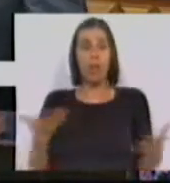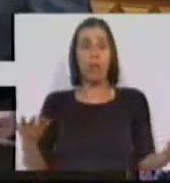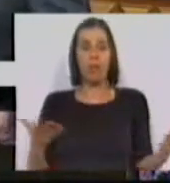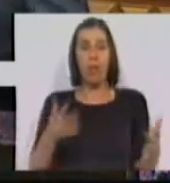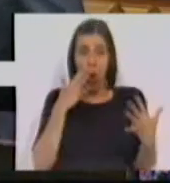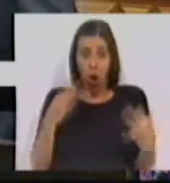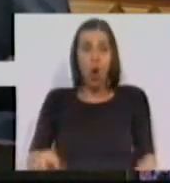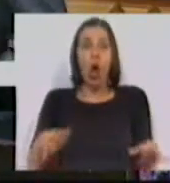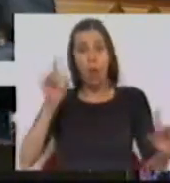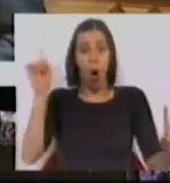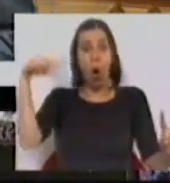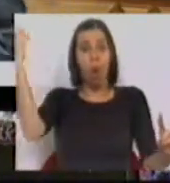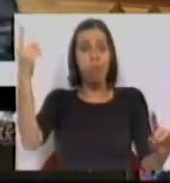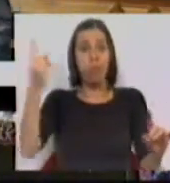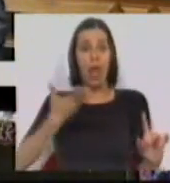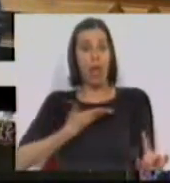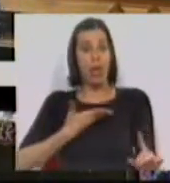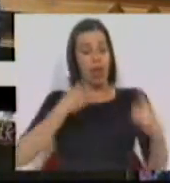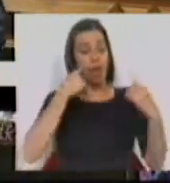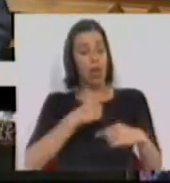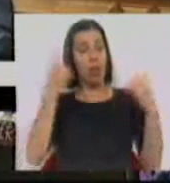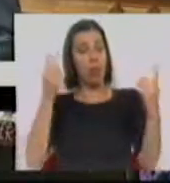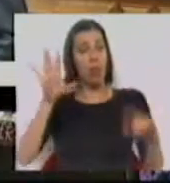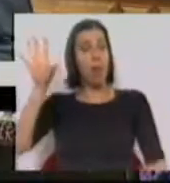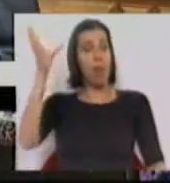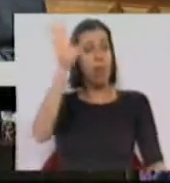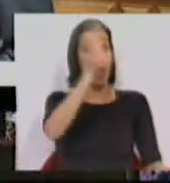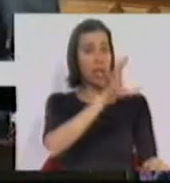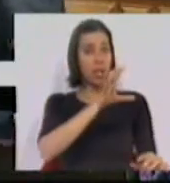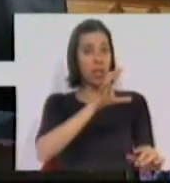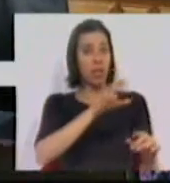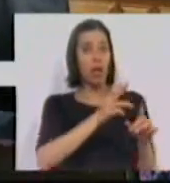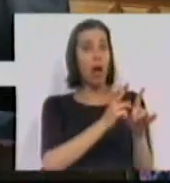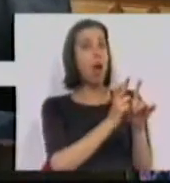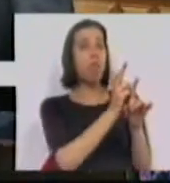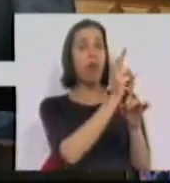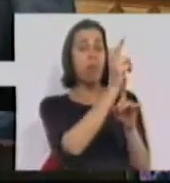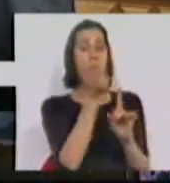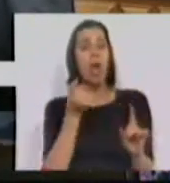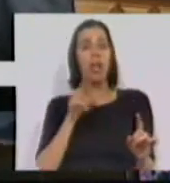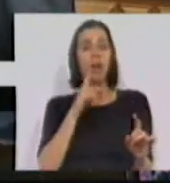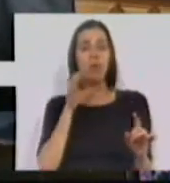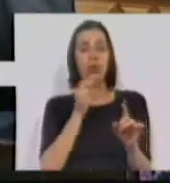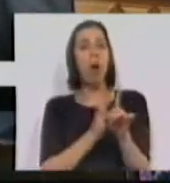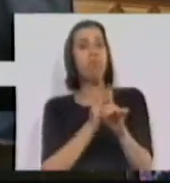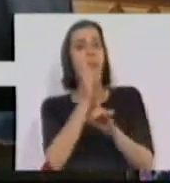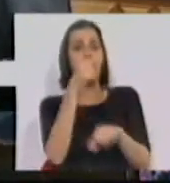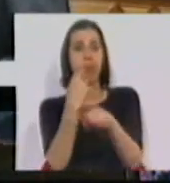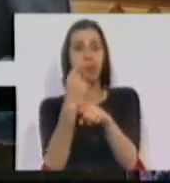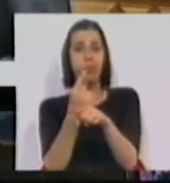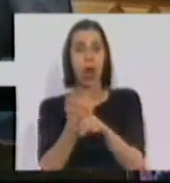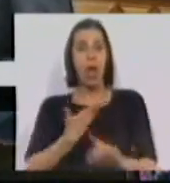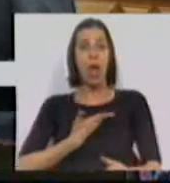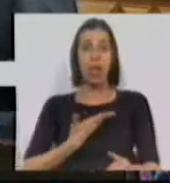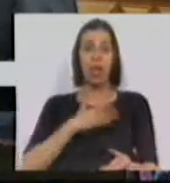O que seria normal era que, quando a dívida pública dos países aumentasse, as taxas de juros aumentassem. E,